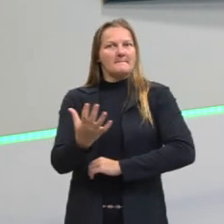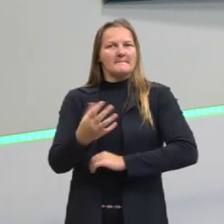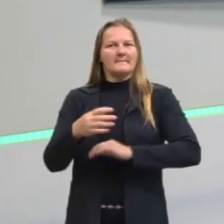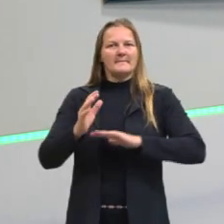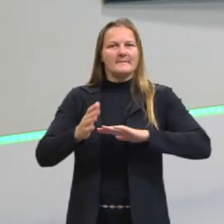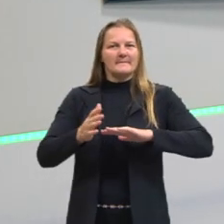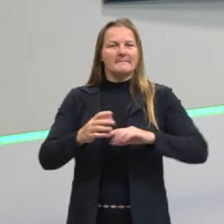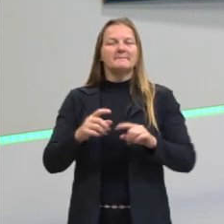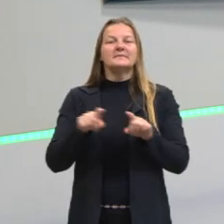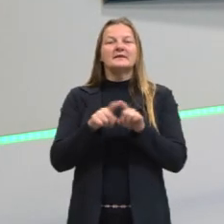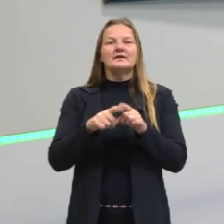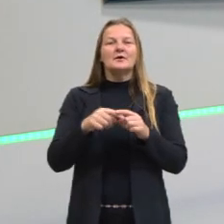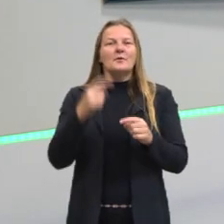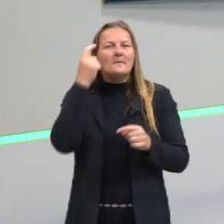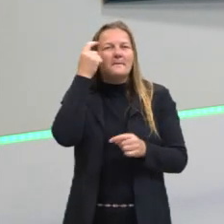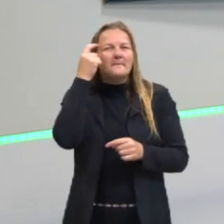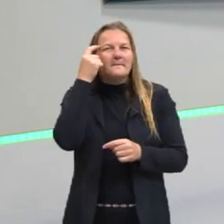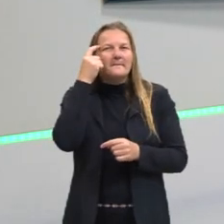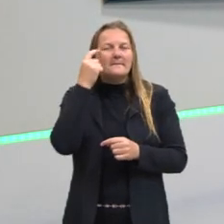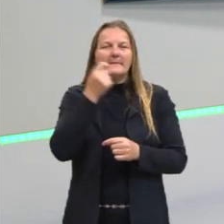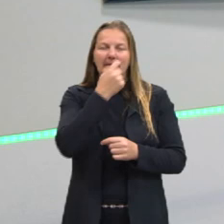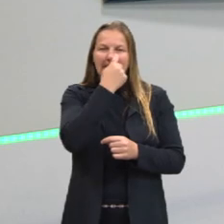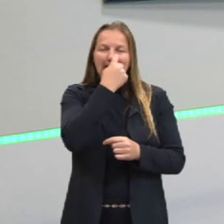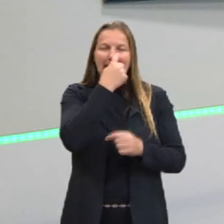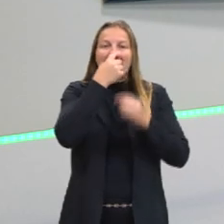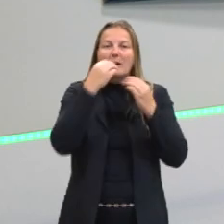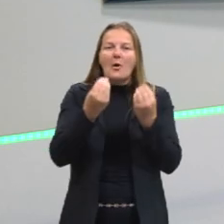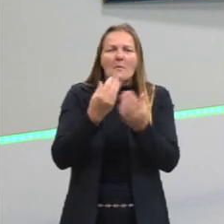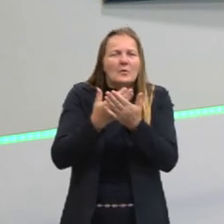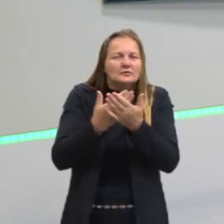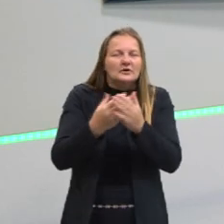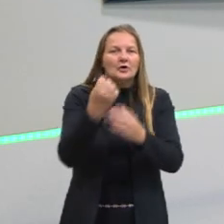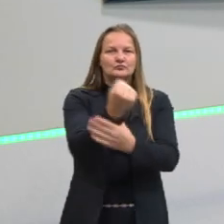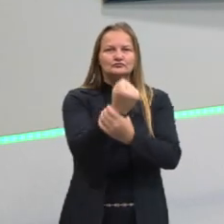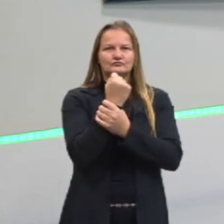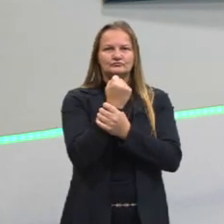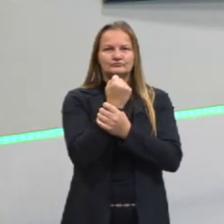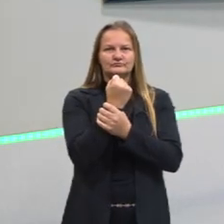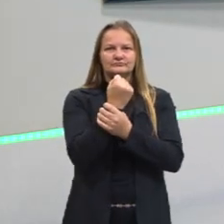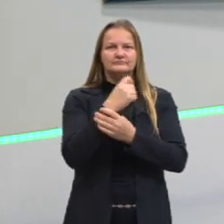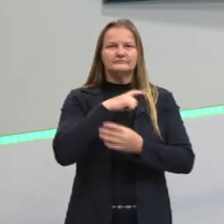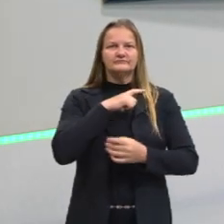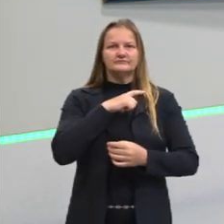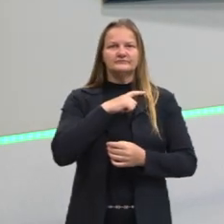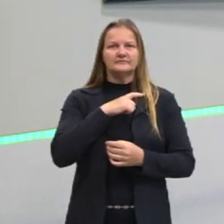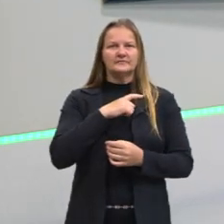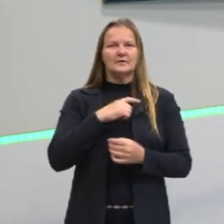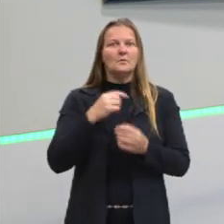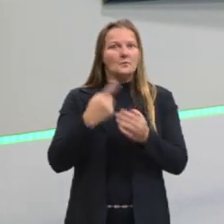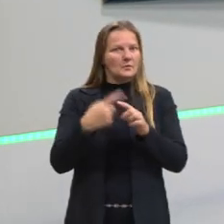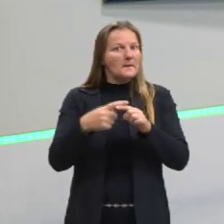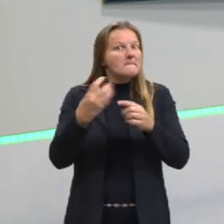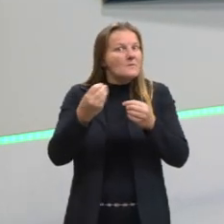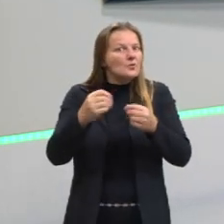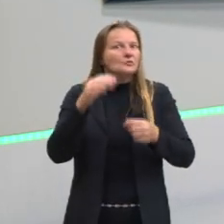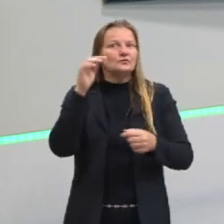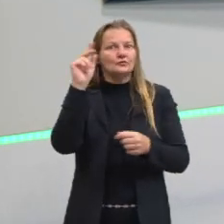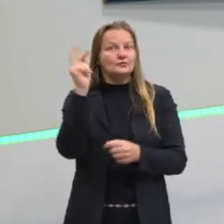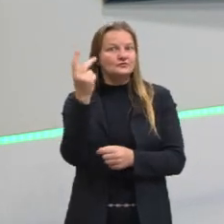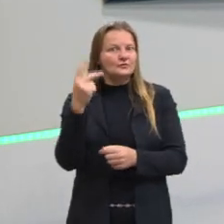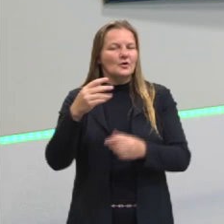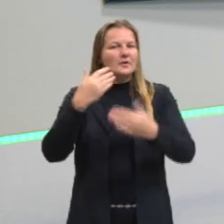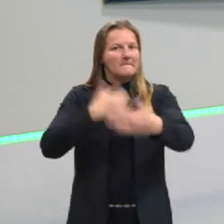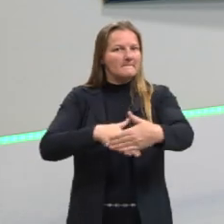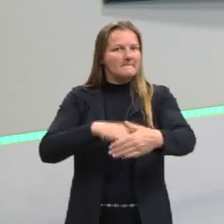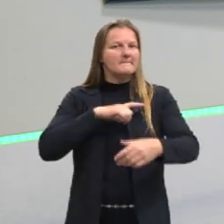vamos perder a cabeça, então, que nem o Luiz XVI e vamos estudar o absolutismo direitinho, que isso cai bastante nas provas de história, tá, pessoal?